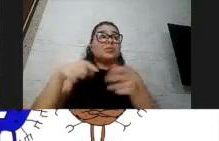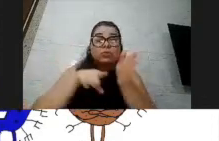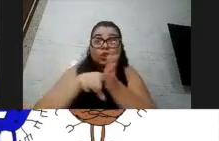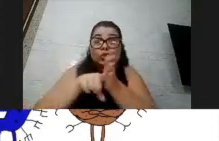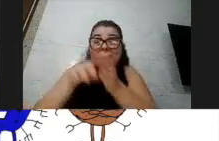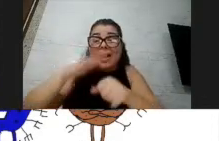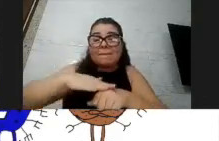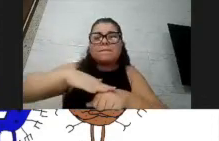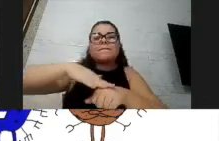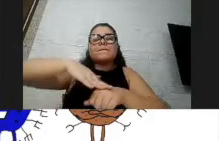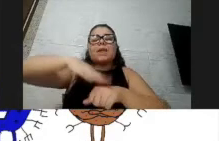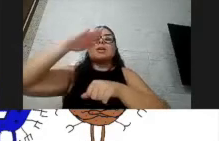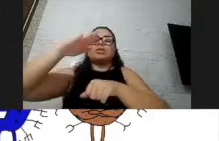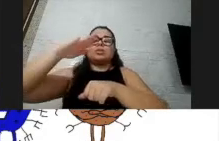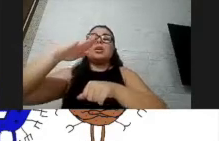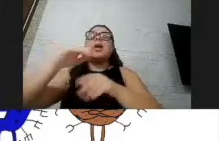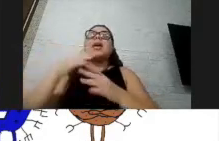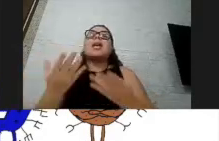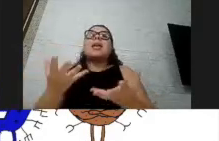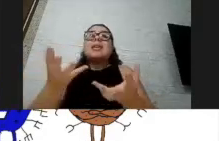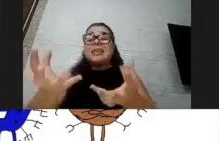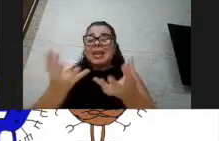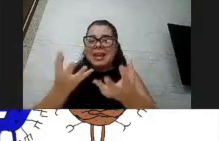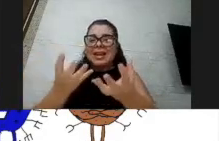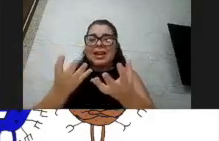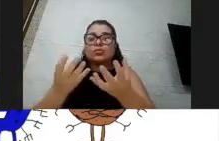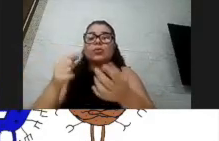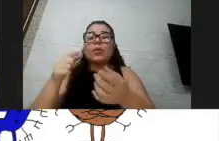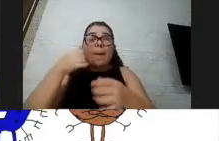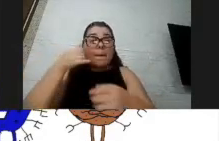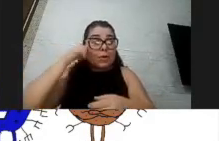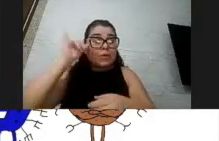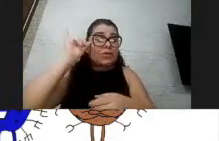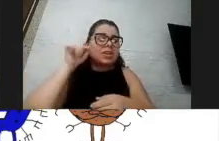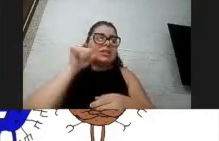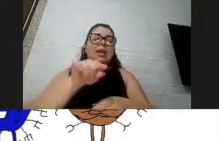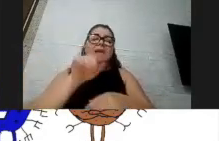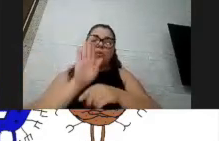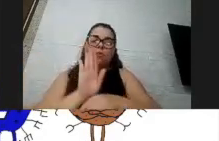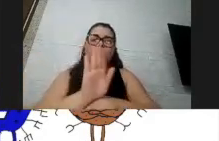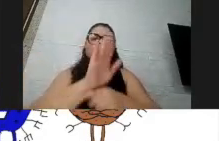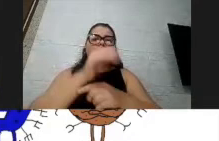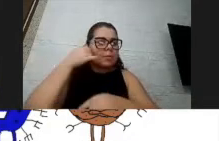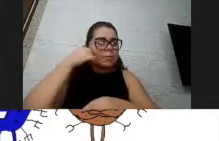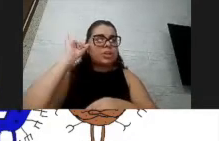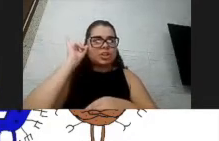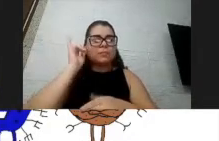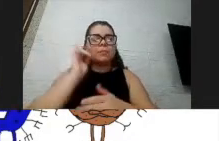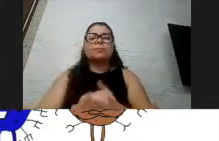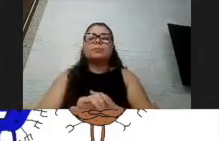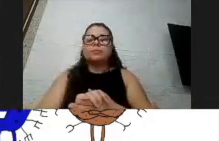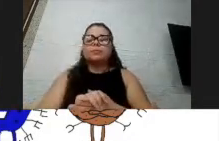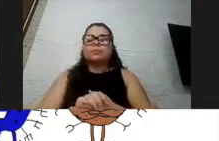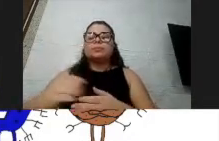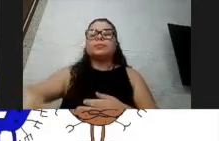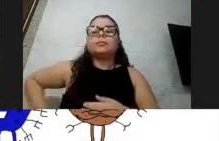pessoas com a intenção de fazer, de protegê-las mais e de tratá-las melhor. Aqui também